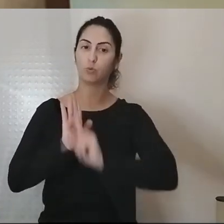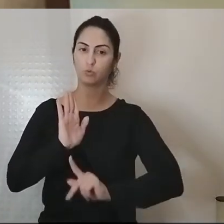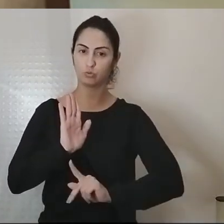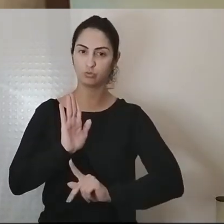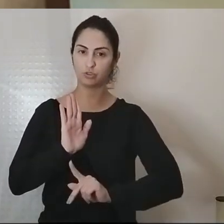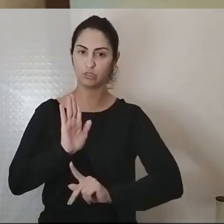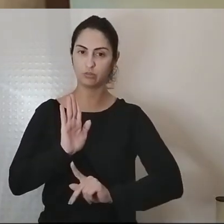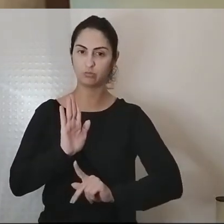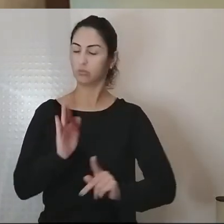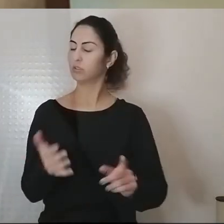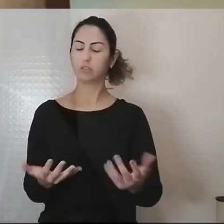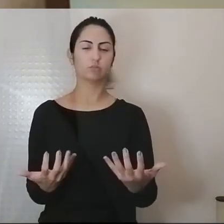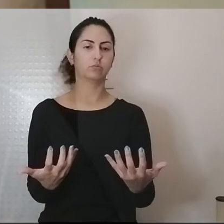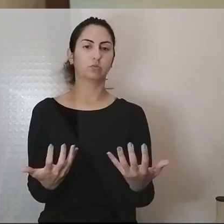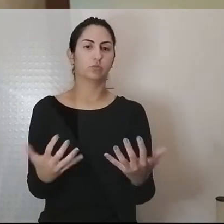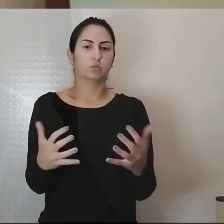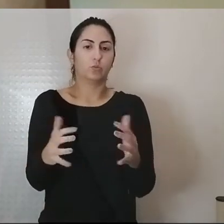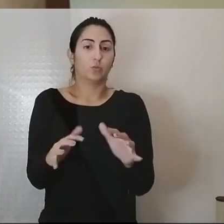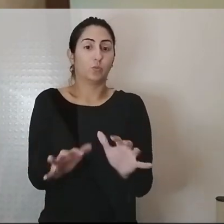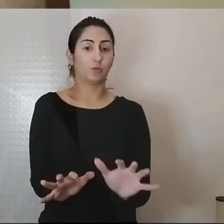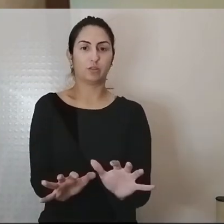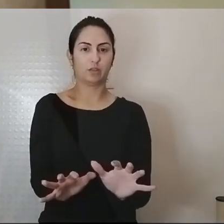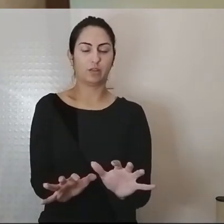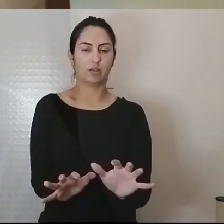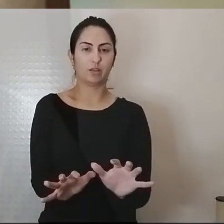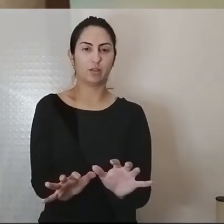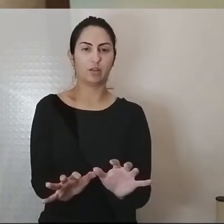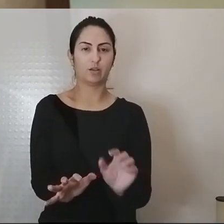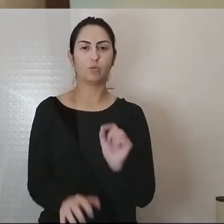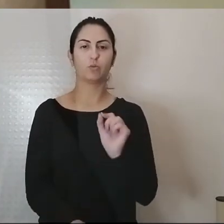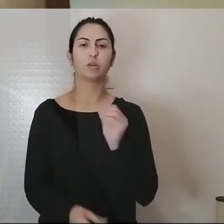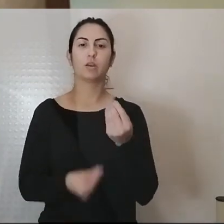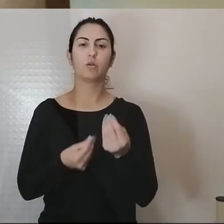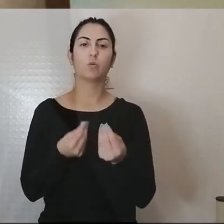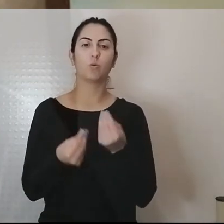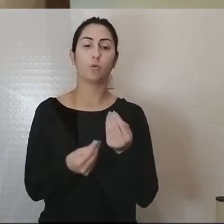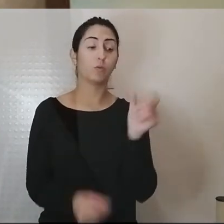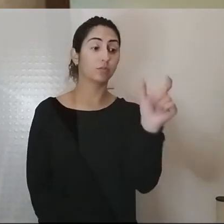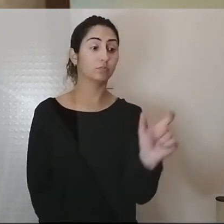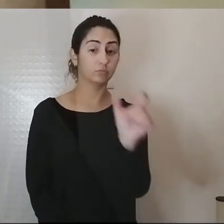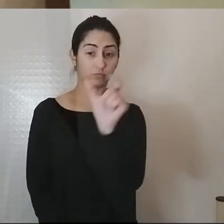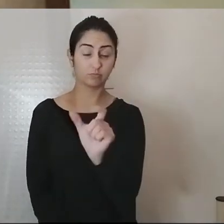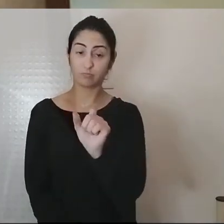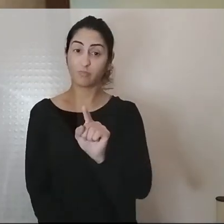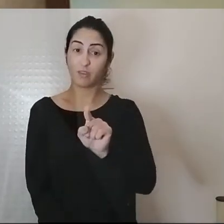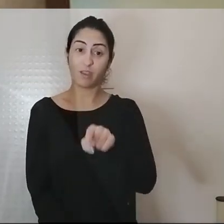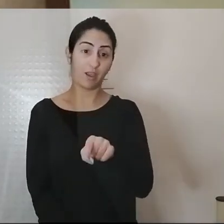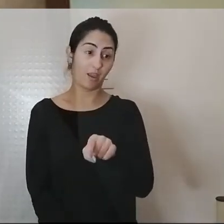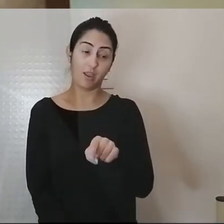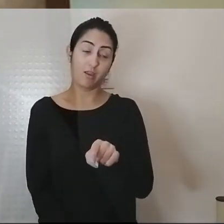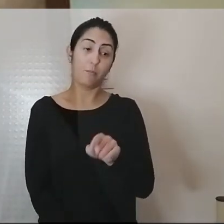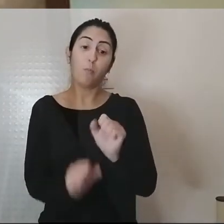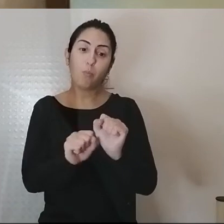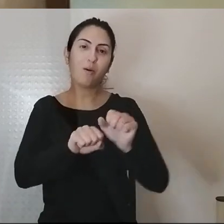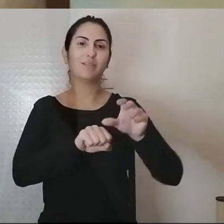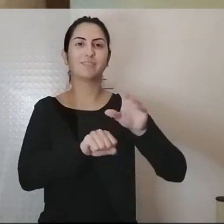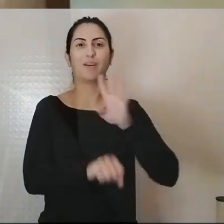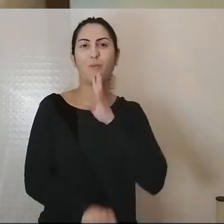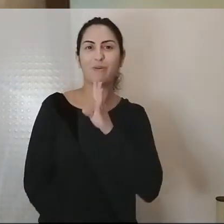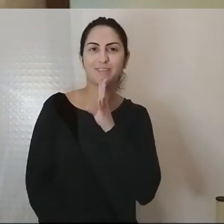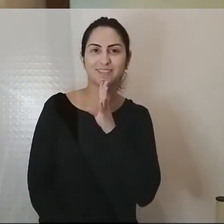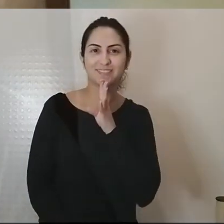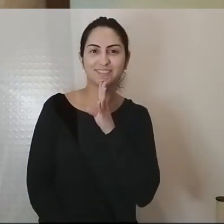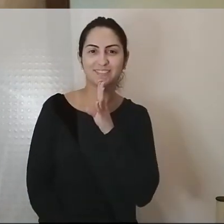recusa a presunção de que os indivíduos são sujeitos conhecíveis com